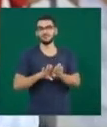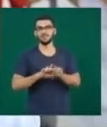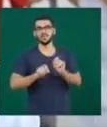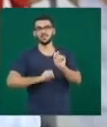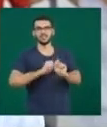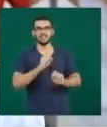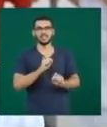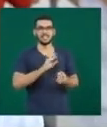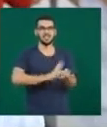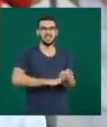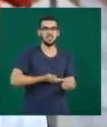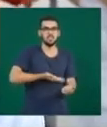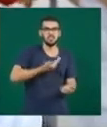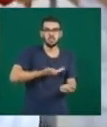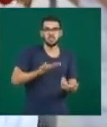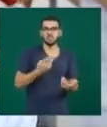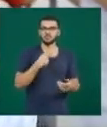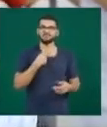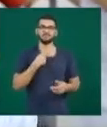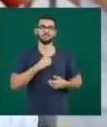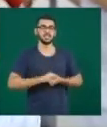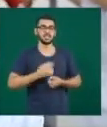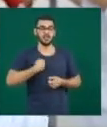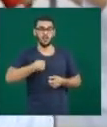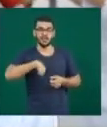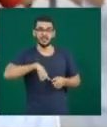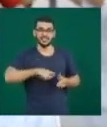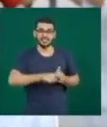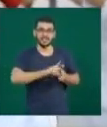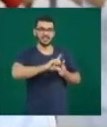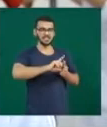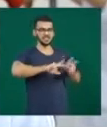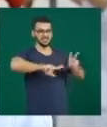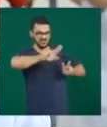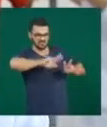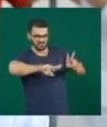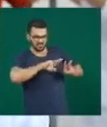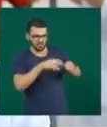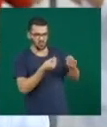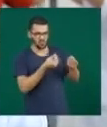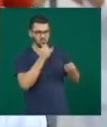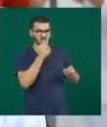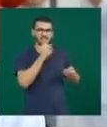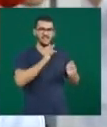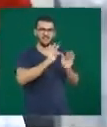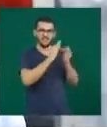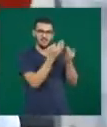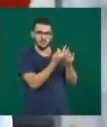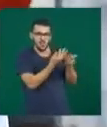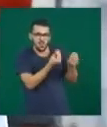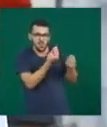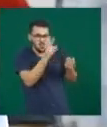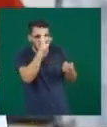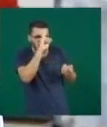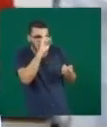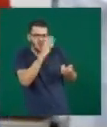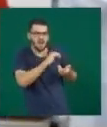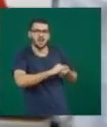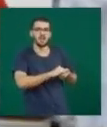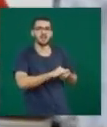Então, a gente faz essa avaliação dessa história familiar, a história dela mesma, para ver se ela